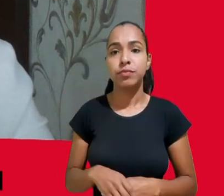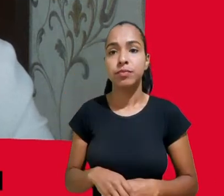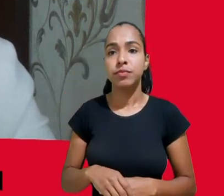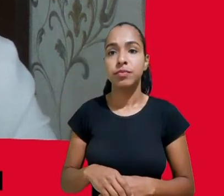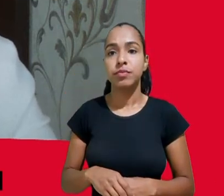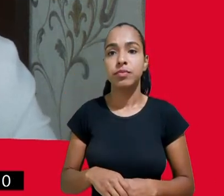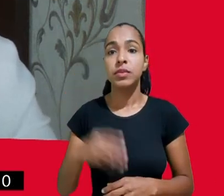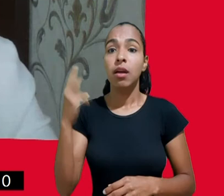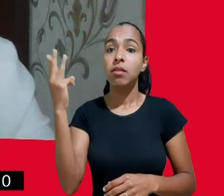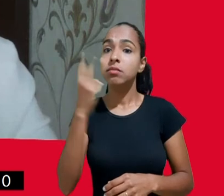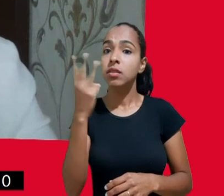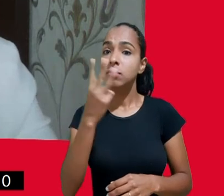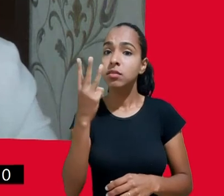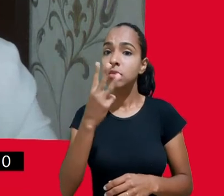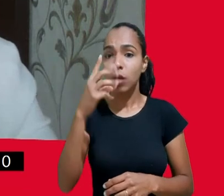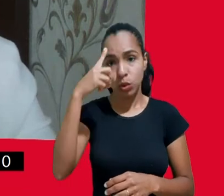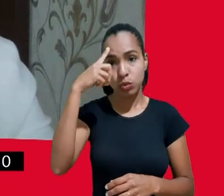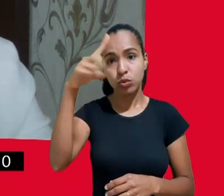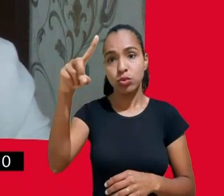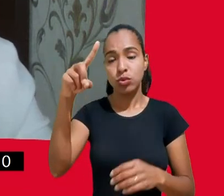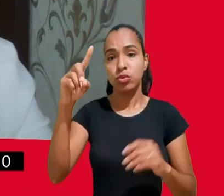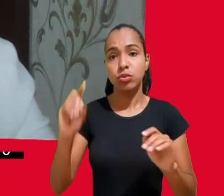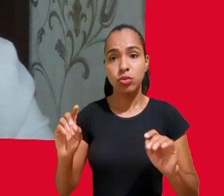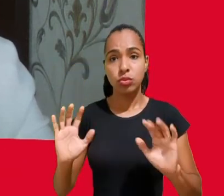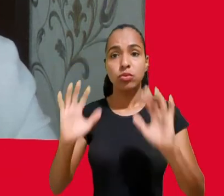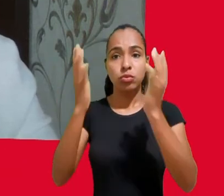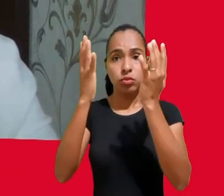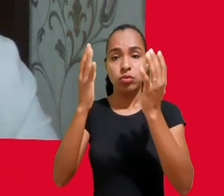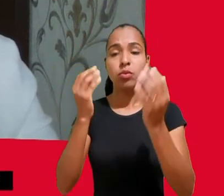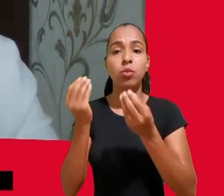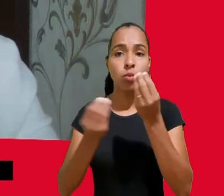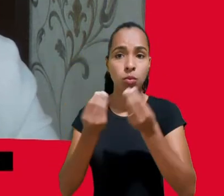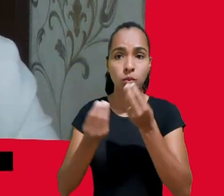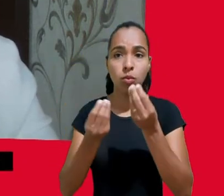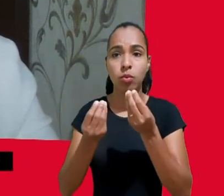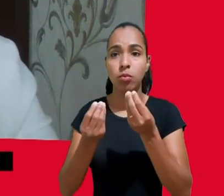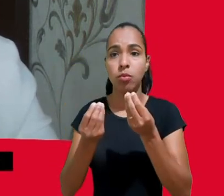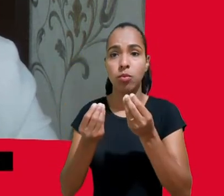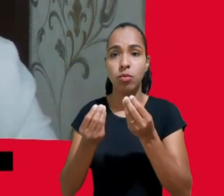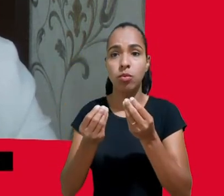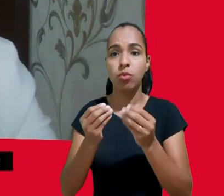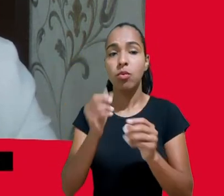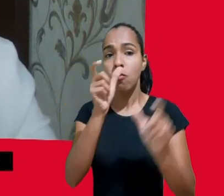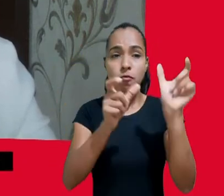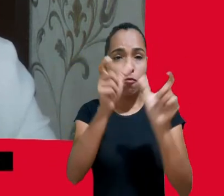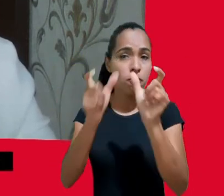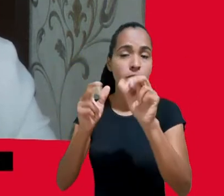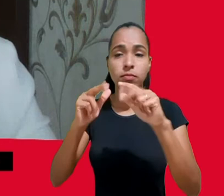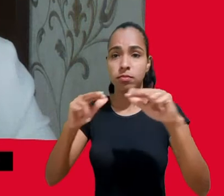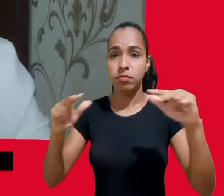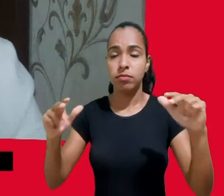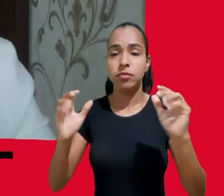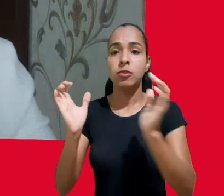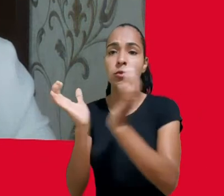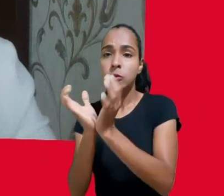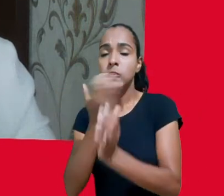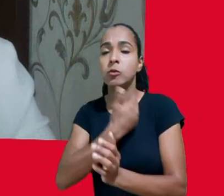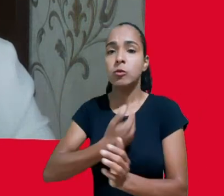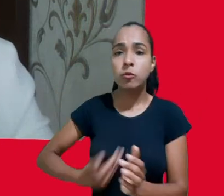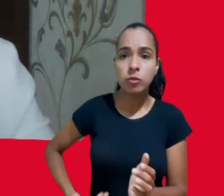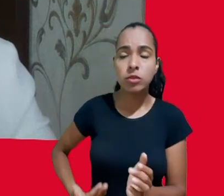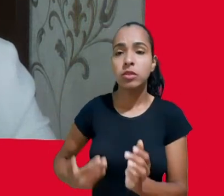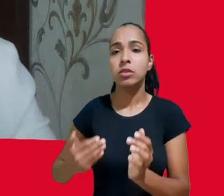possíveis que como vimos são multissetoriais Estado empresas e plataformas digitais precisam